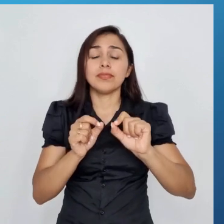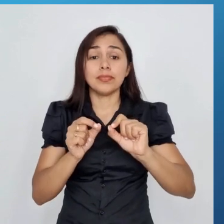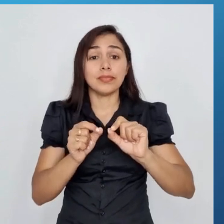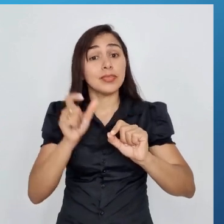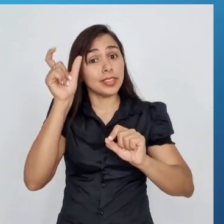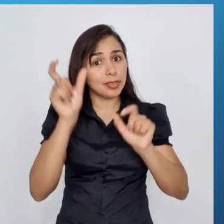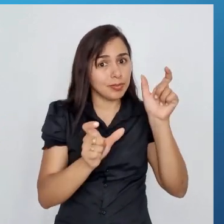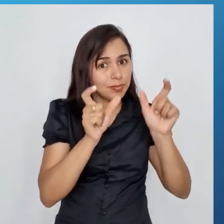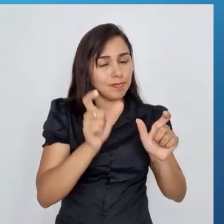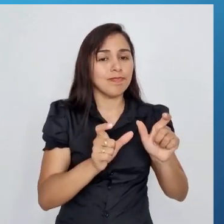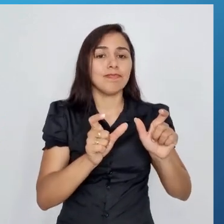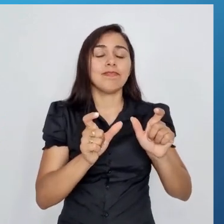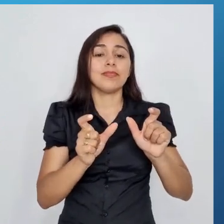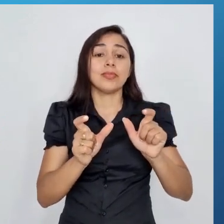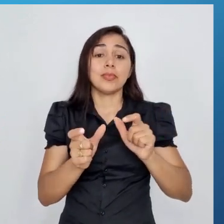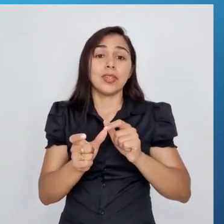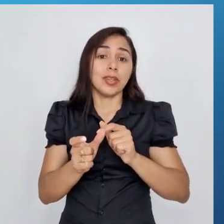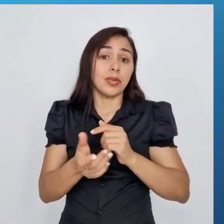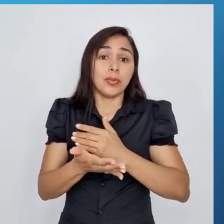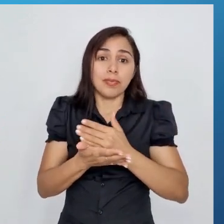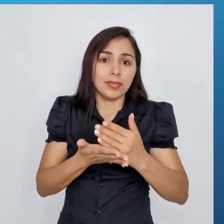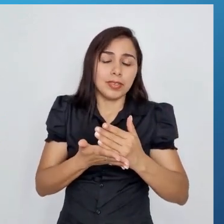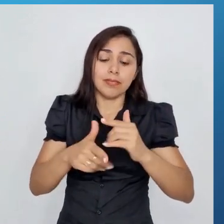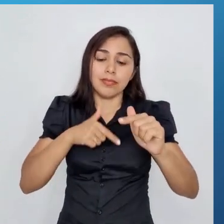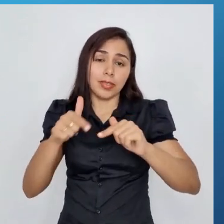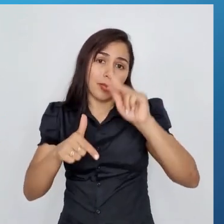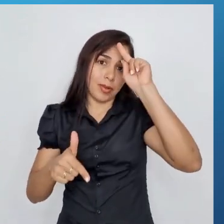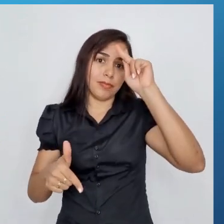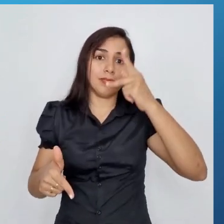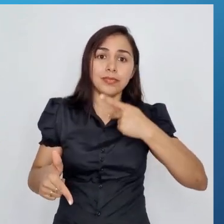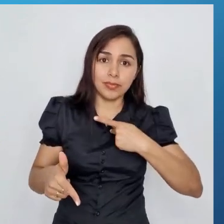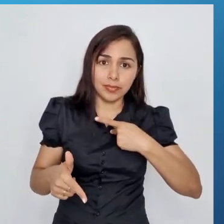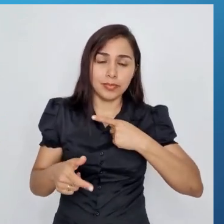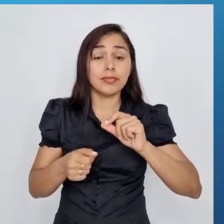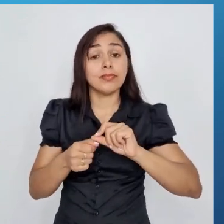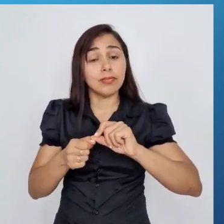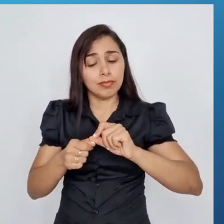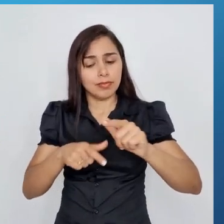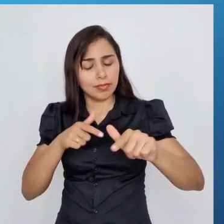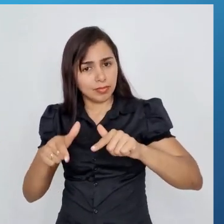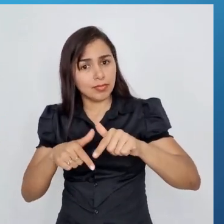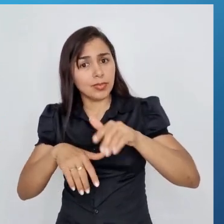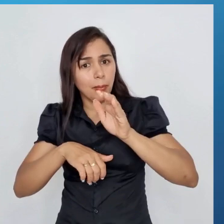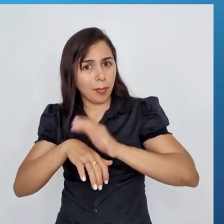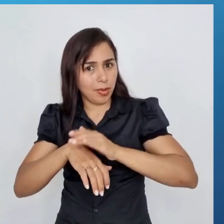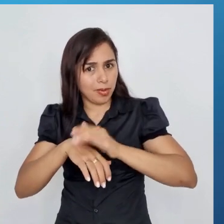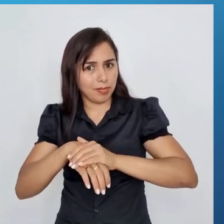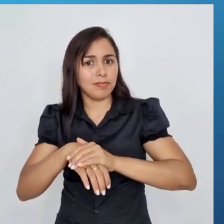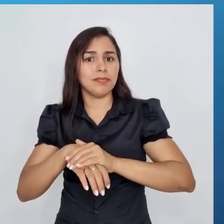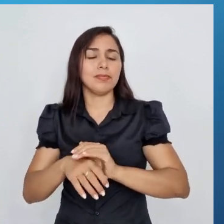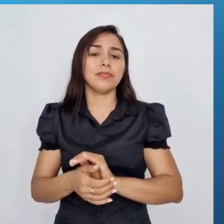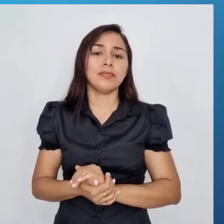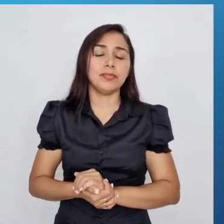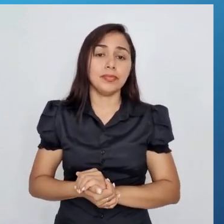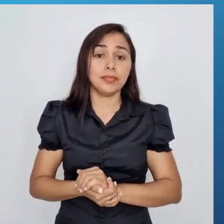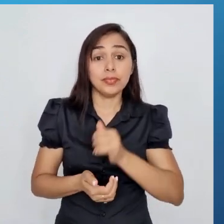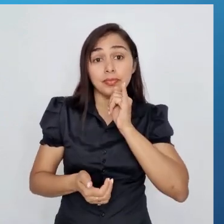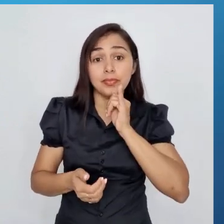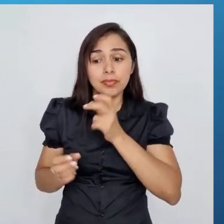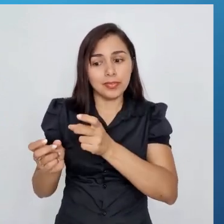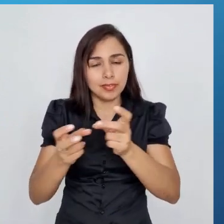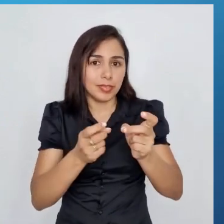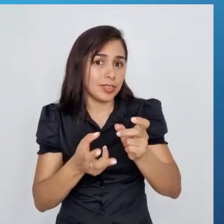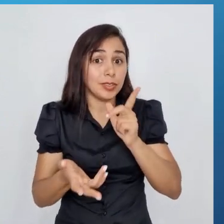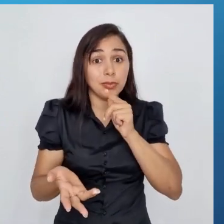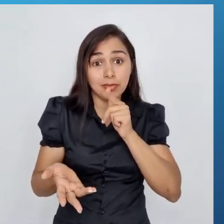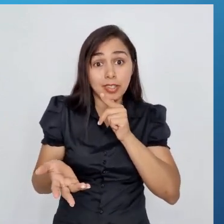se transformando em autônomos, desenvolvendo algum tipo de atividade informal. Vendendo água na rua,